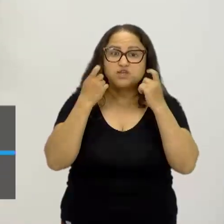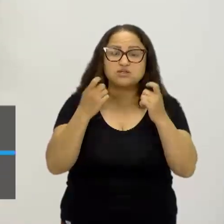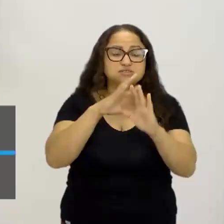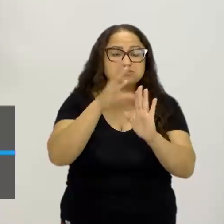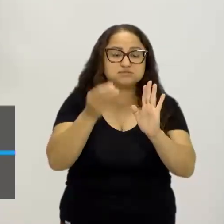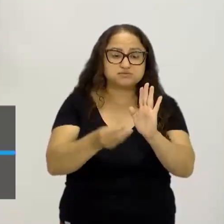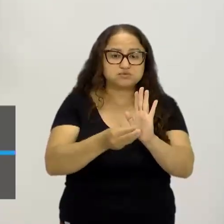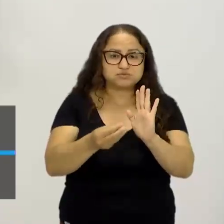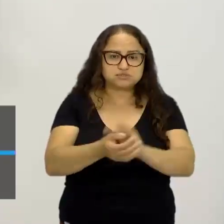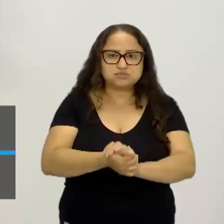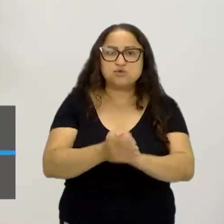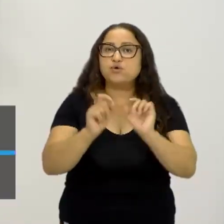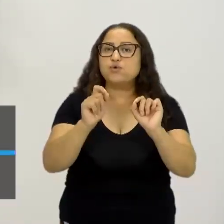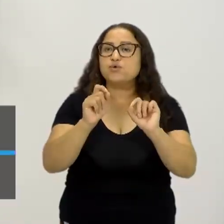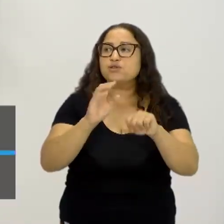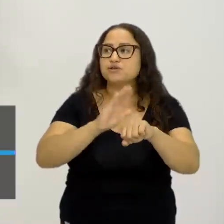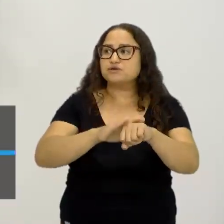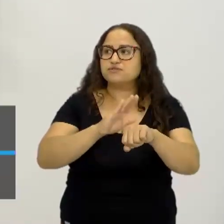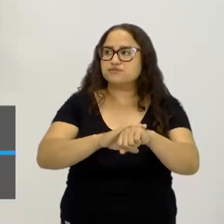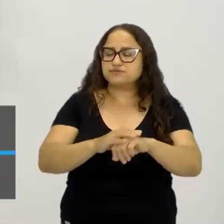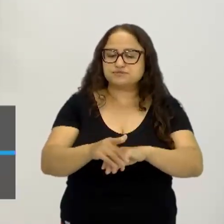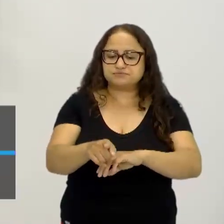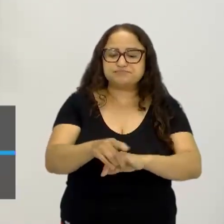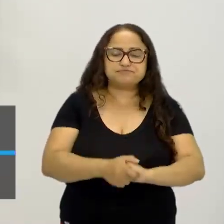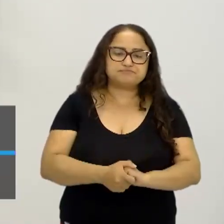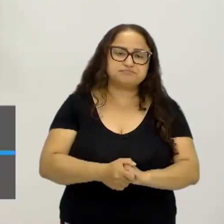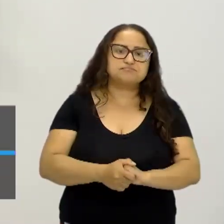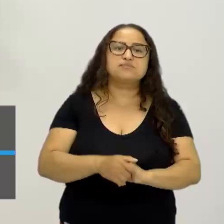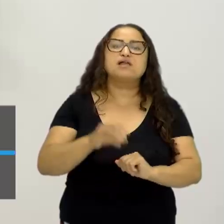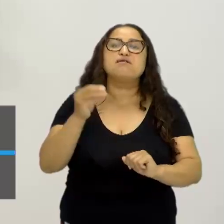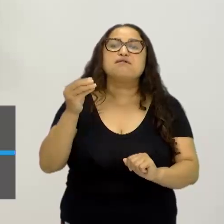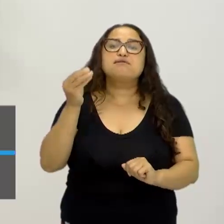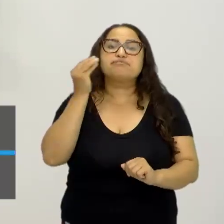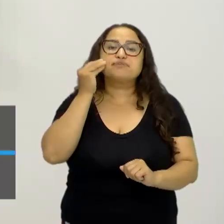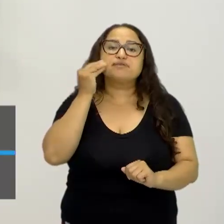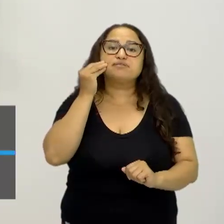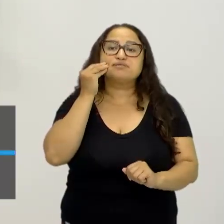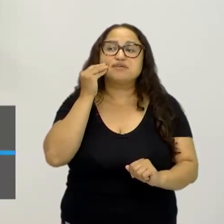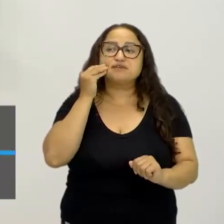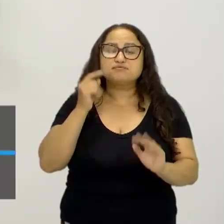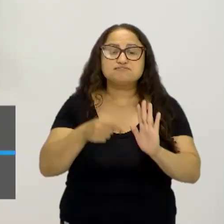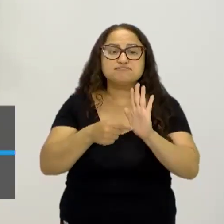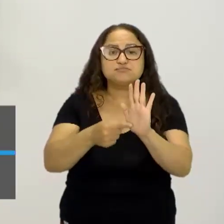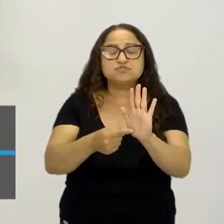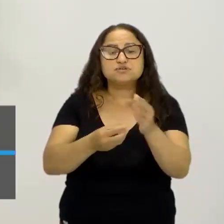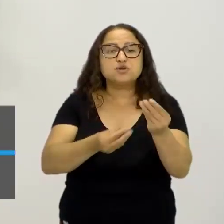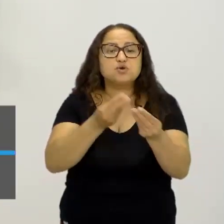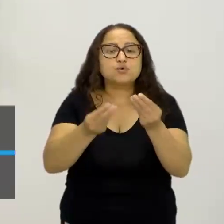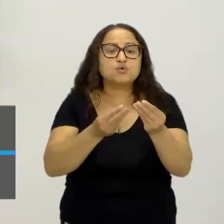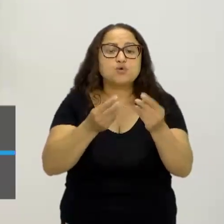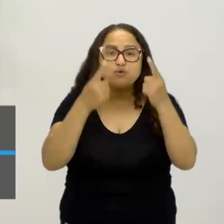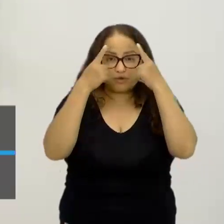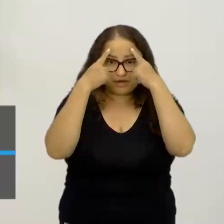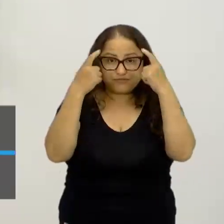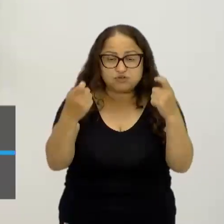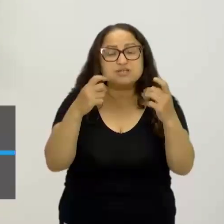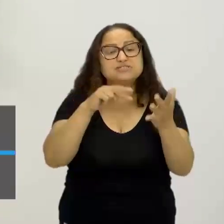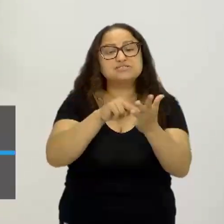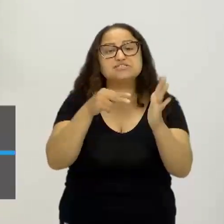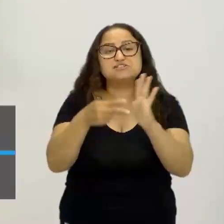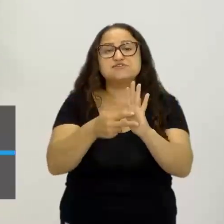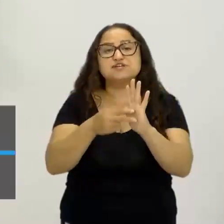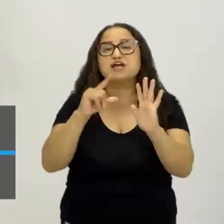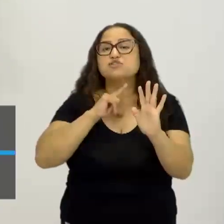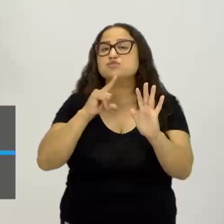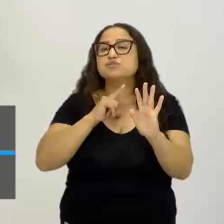eu fiz nas últimas aulas foi o seguinte, eu tentei abordar como que essa violência, ela muda de significado de época